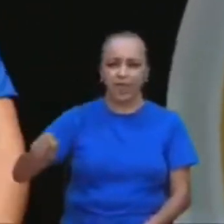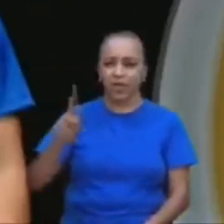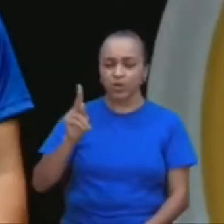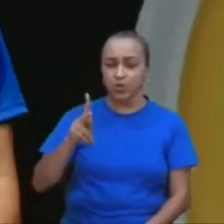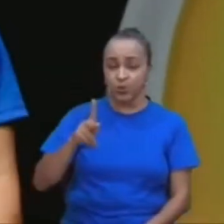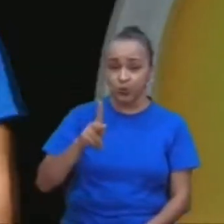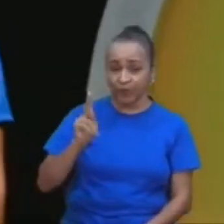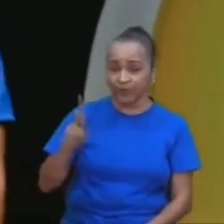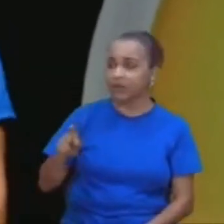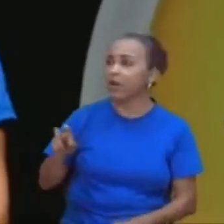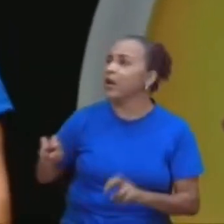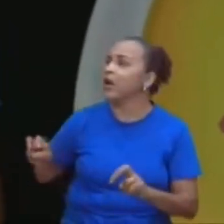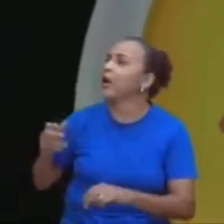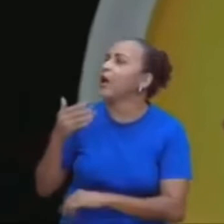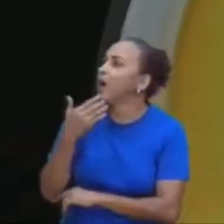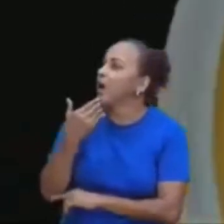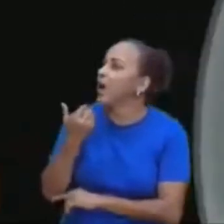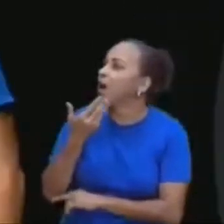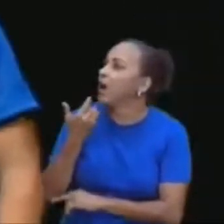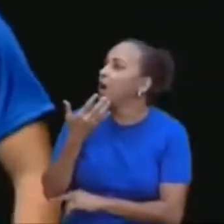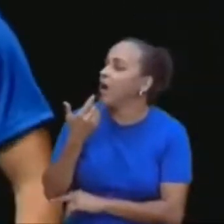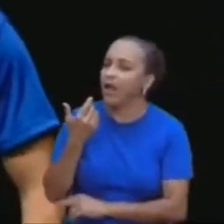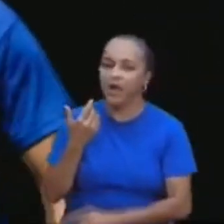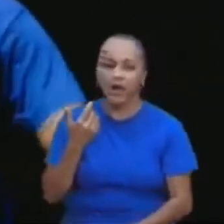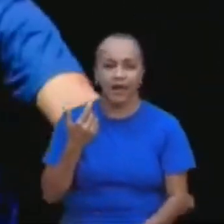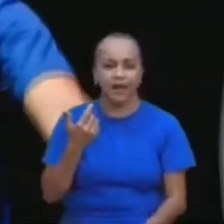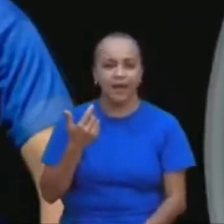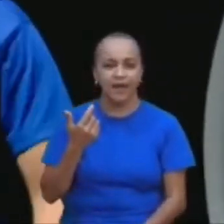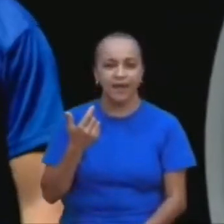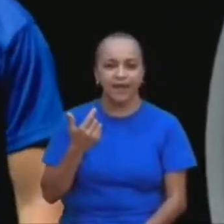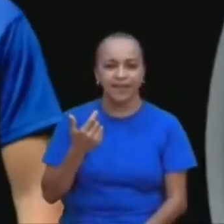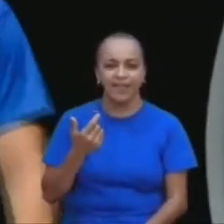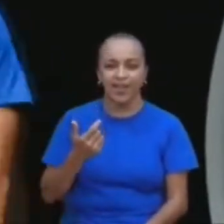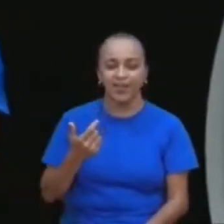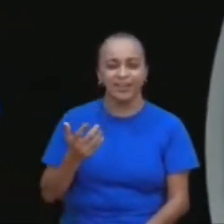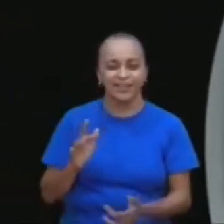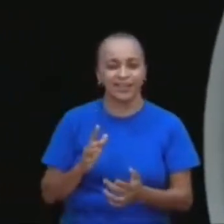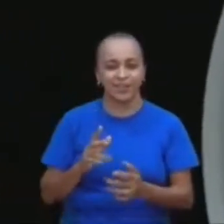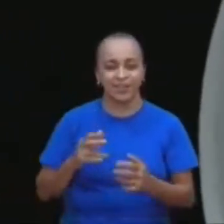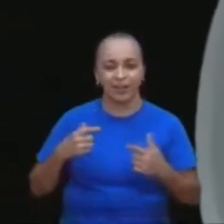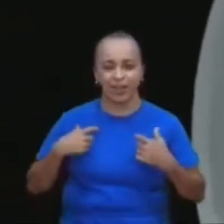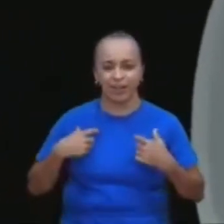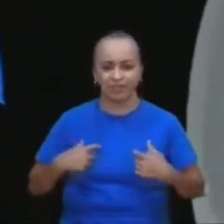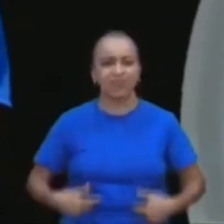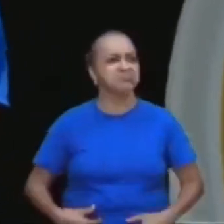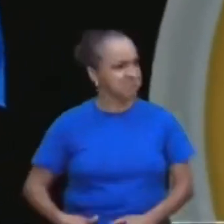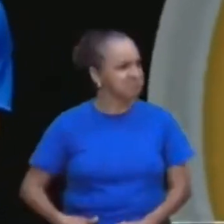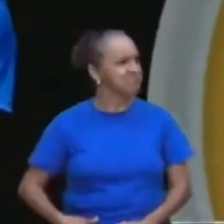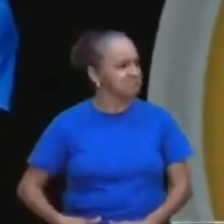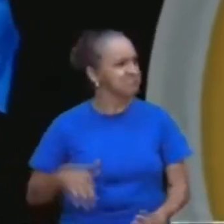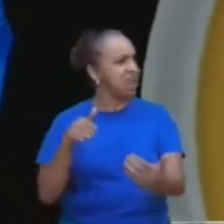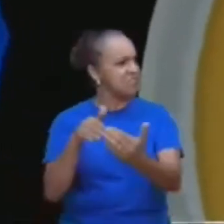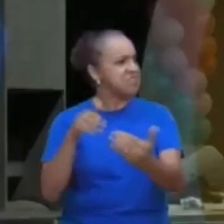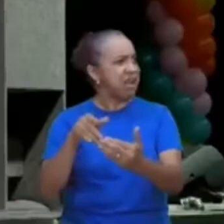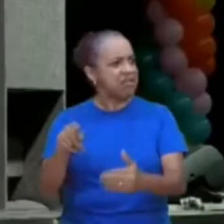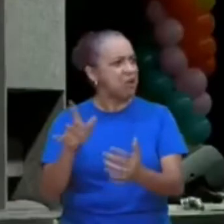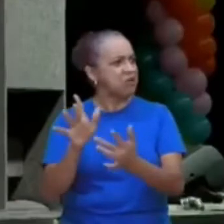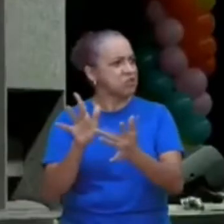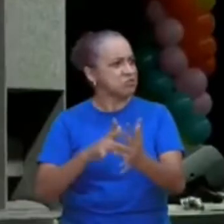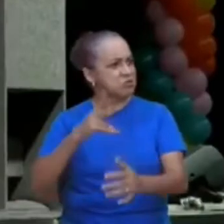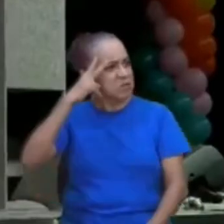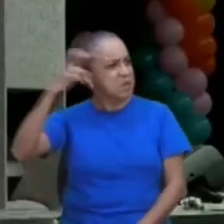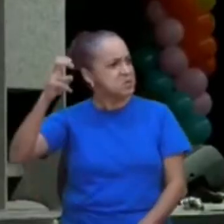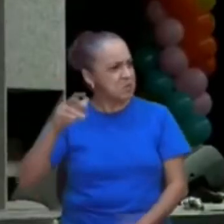sentadinhos, Jesus dizendo, olha isso aqui, e aqui, tal, né, e os fariseus dizendo, é verdade, que um enino inteligente,